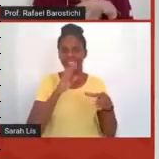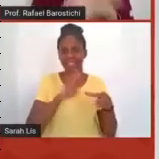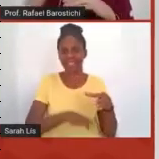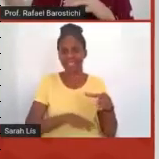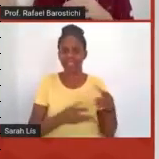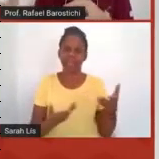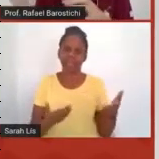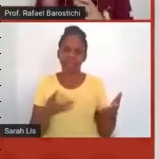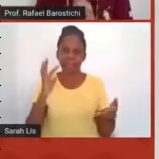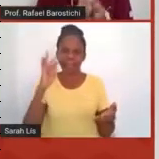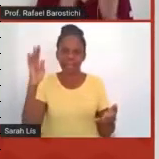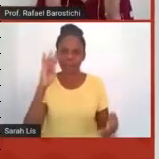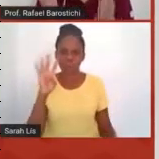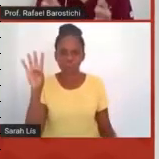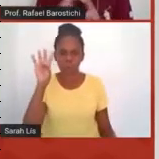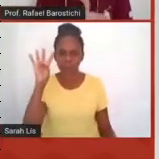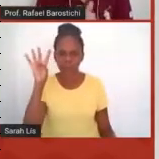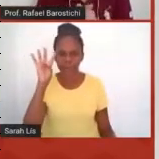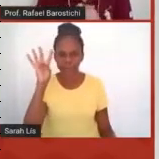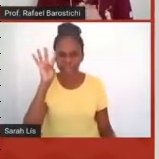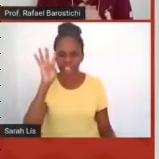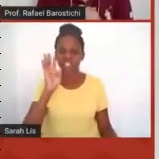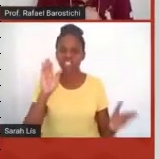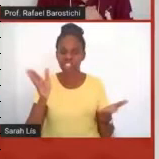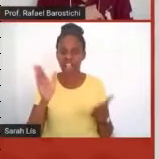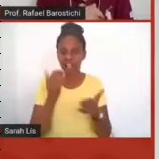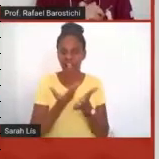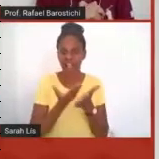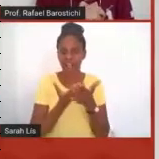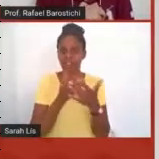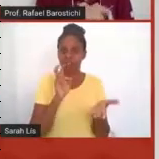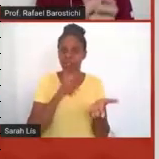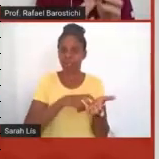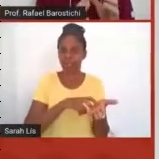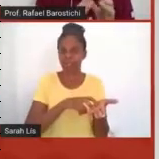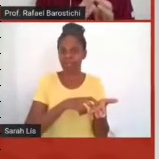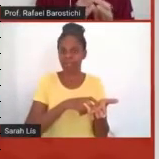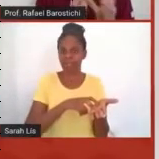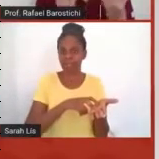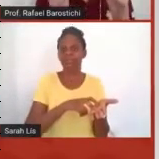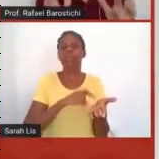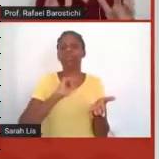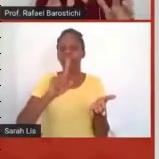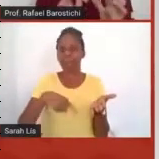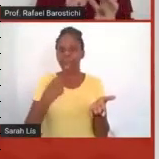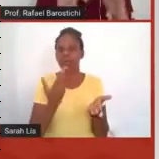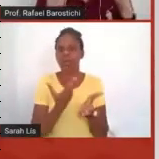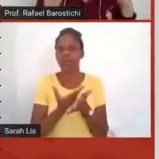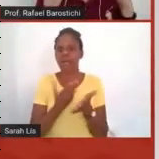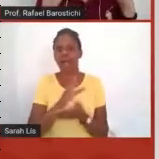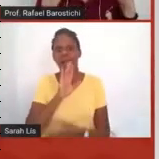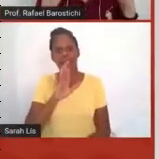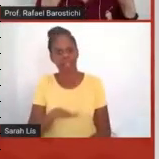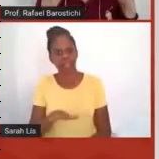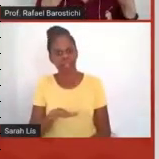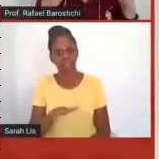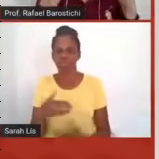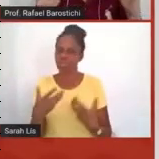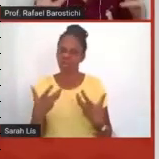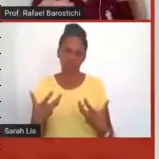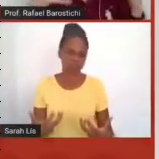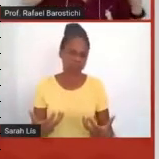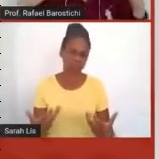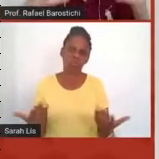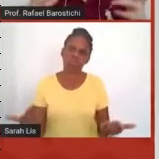da tarde, já tinha tido aula o dia inteiro e você encarar uma aula de cálculo, né, então, a hora que o aluno chegava e já, já,